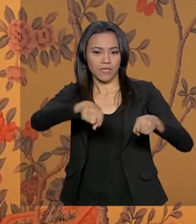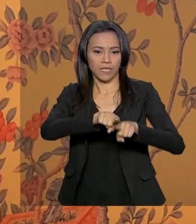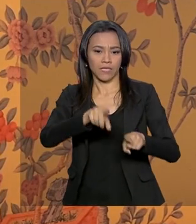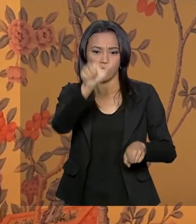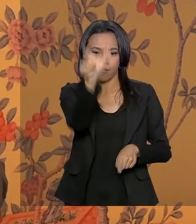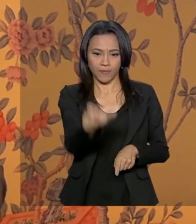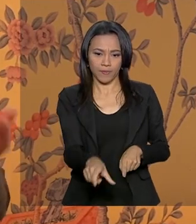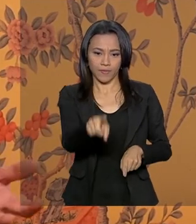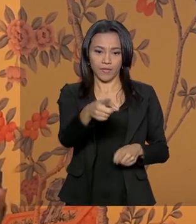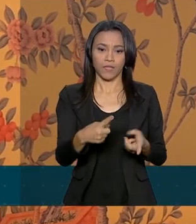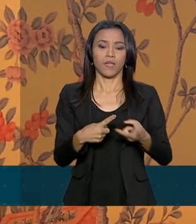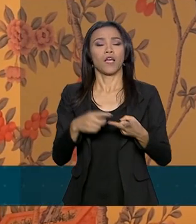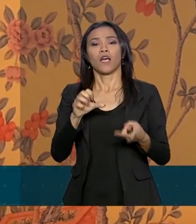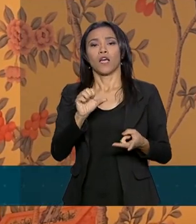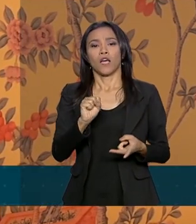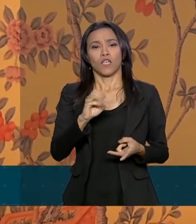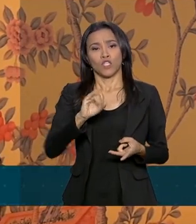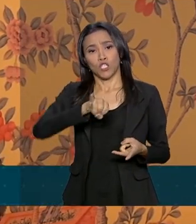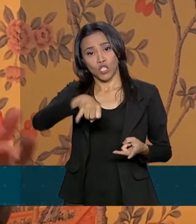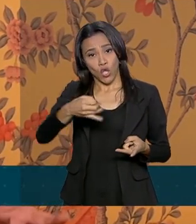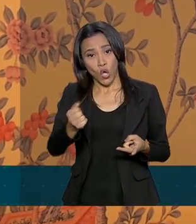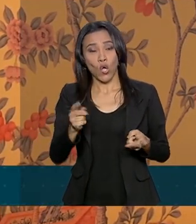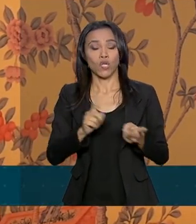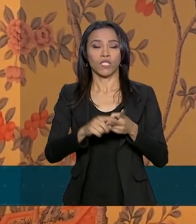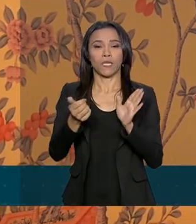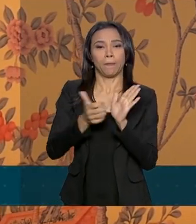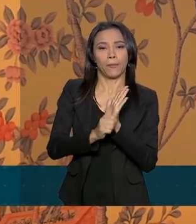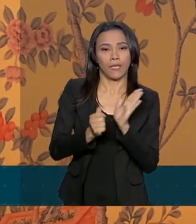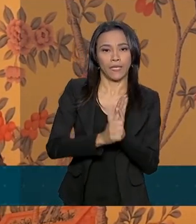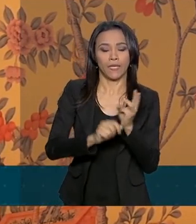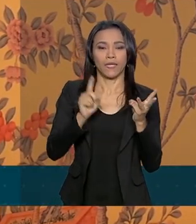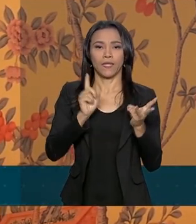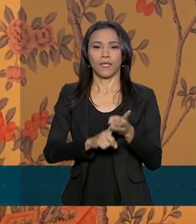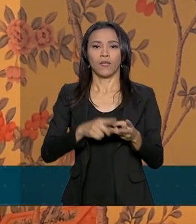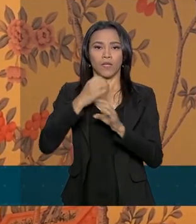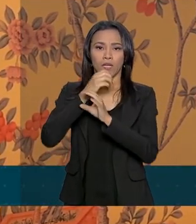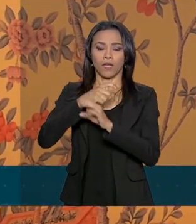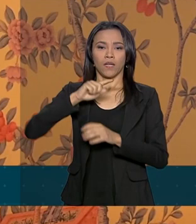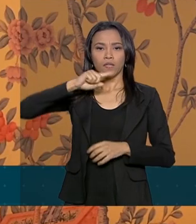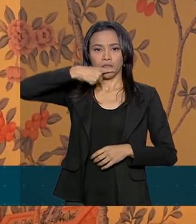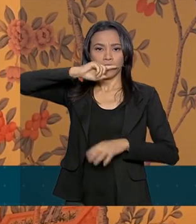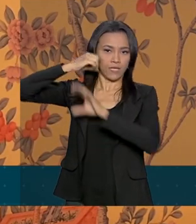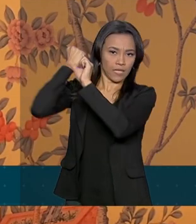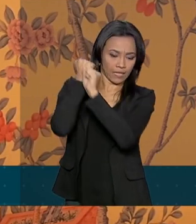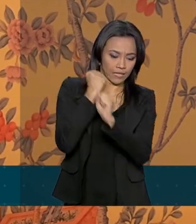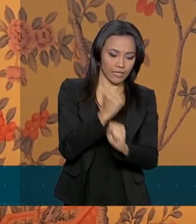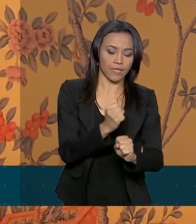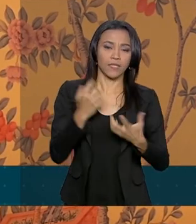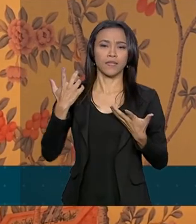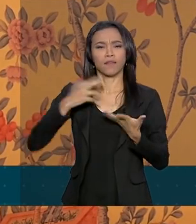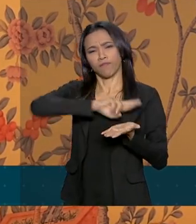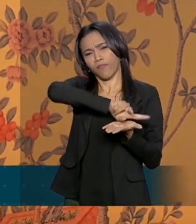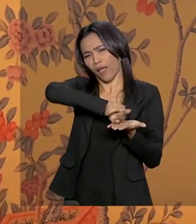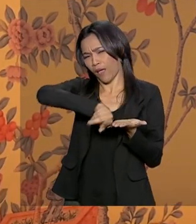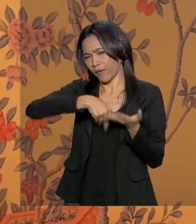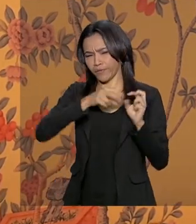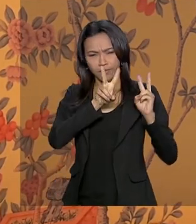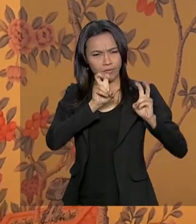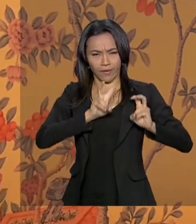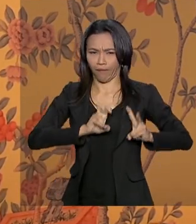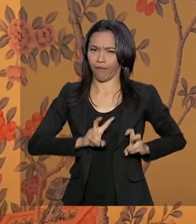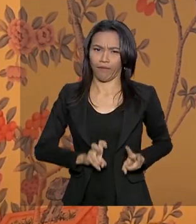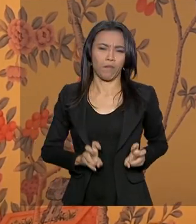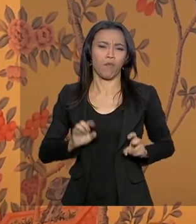Algodão, soja, milho, enfim, cana-de-açúcar, etanol. Falamos vários assuntos. Foi uma reunião